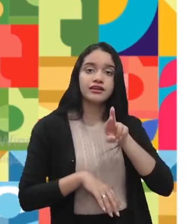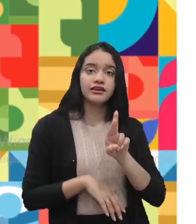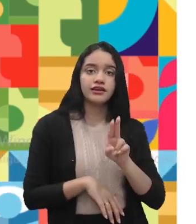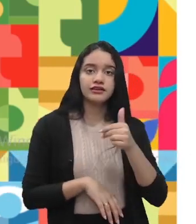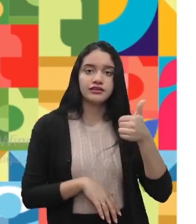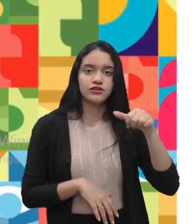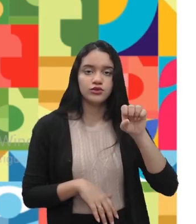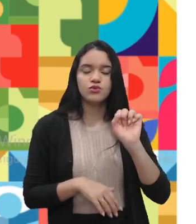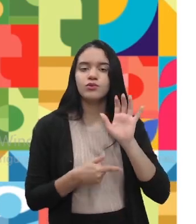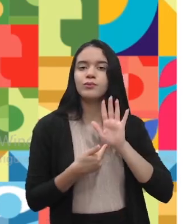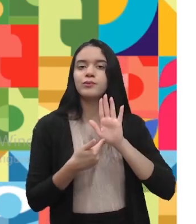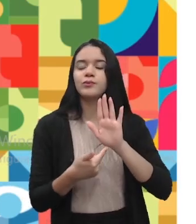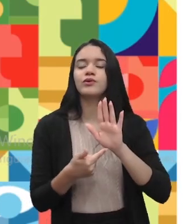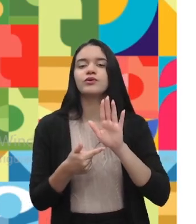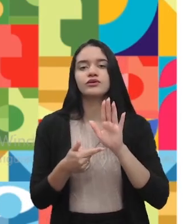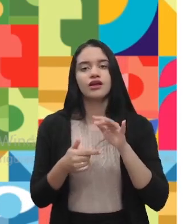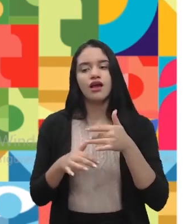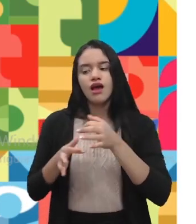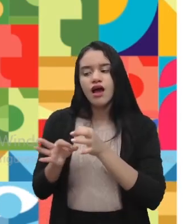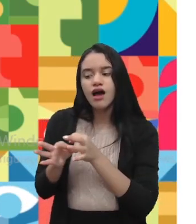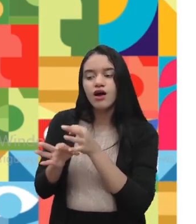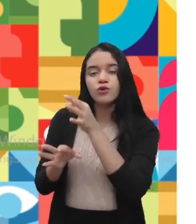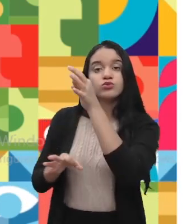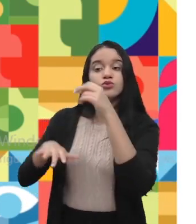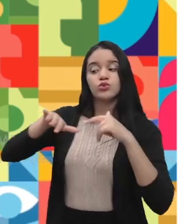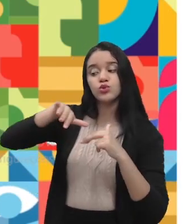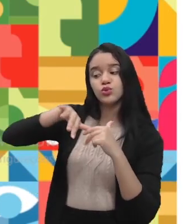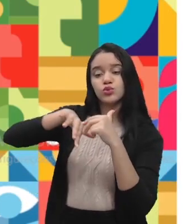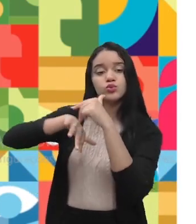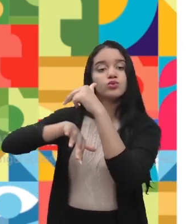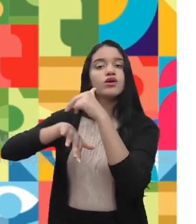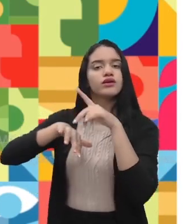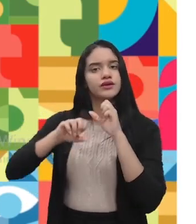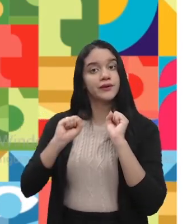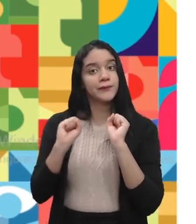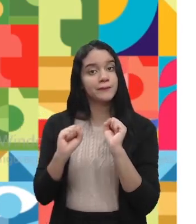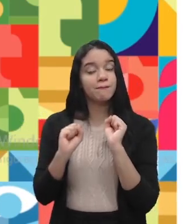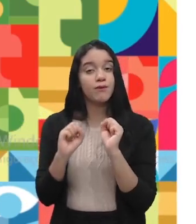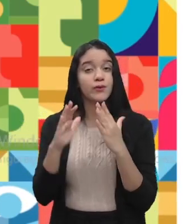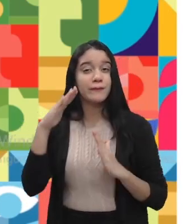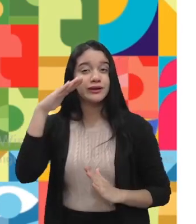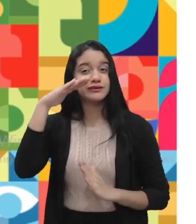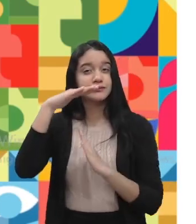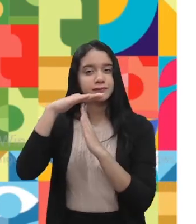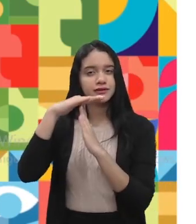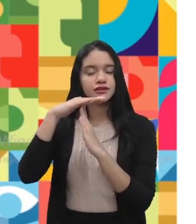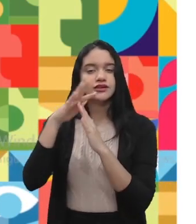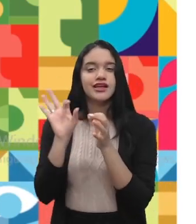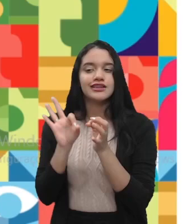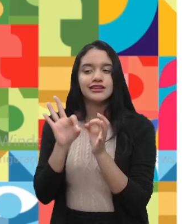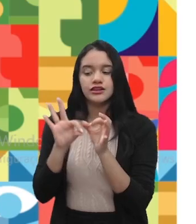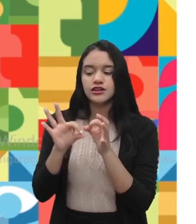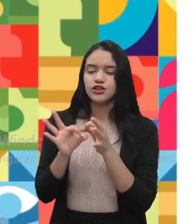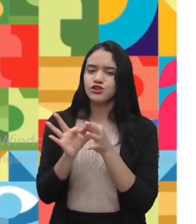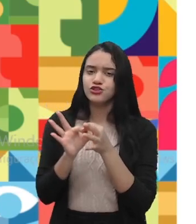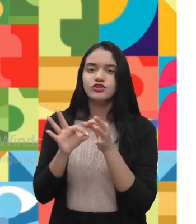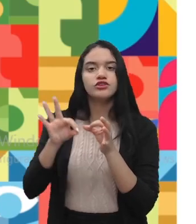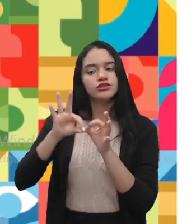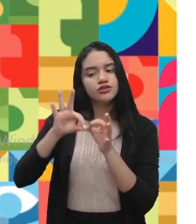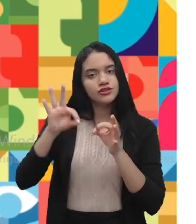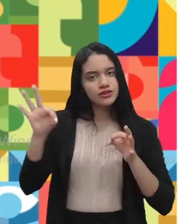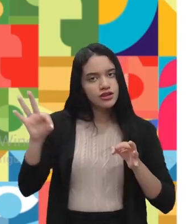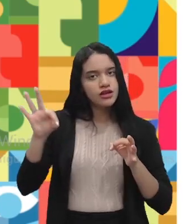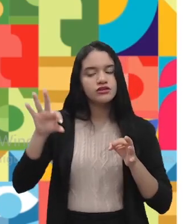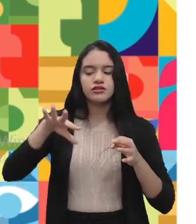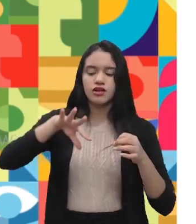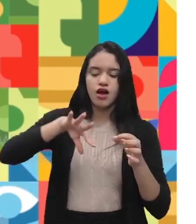lá mostrando a altura de escada que você pode ter, a altura máxima, distância entre os degraus, distância da